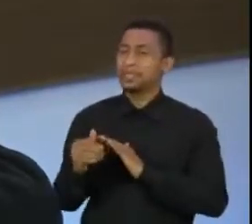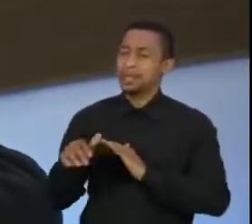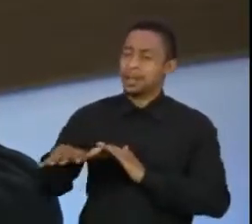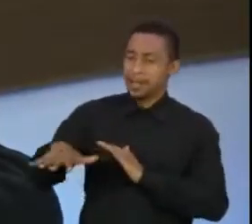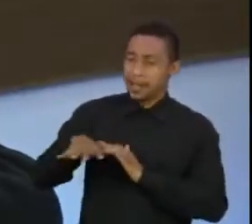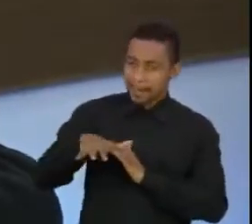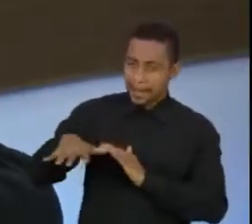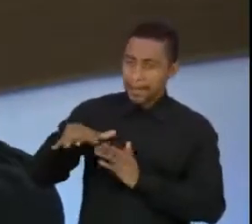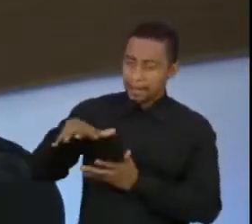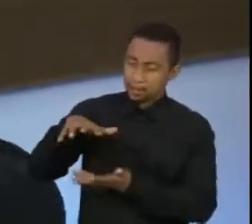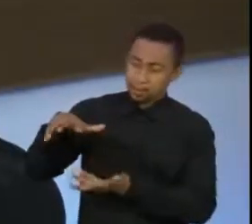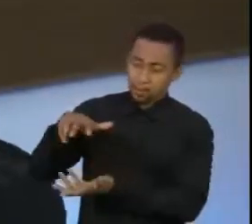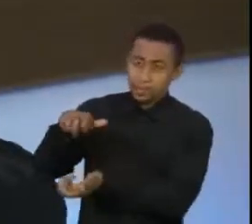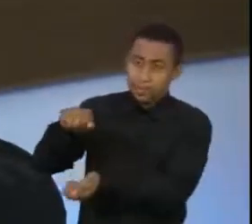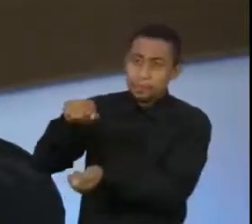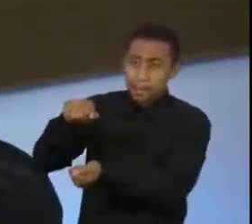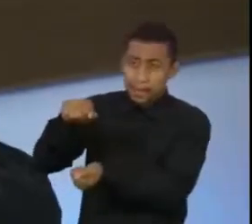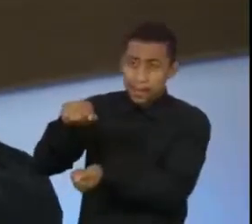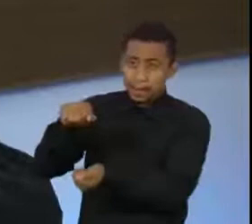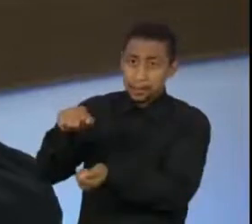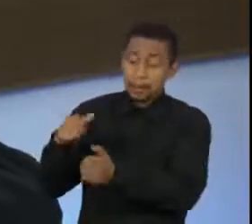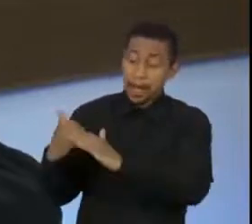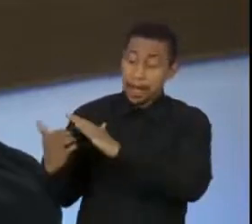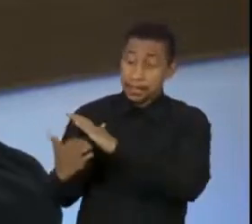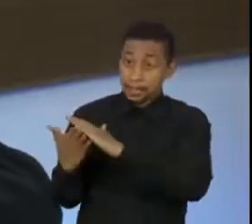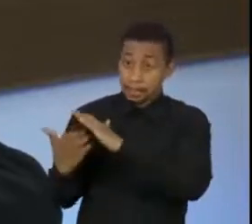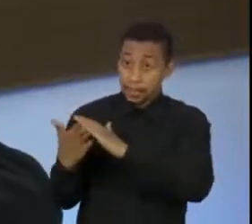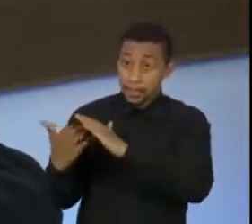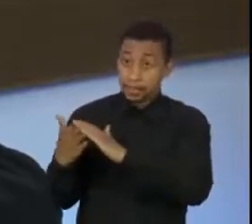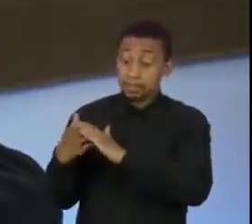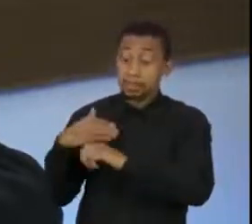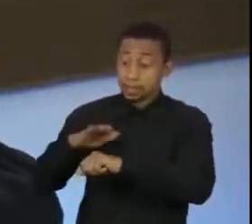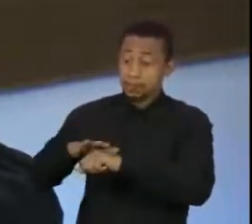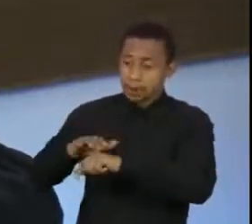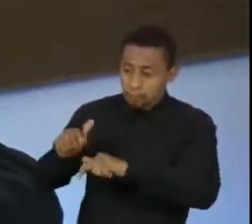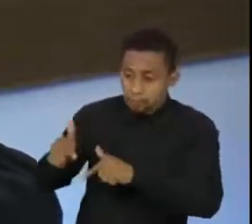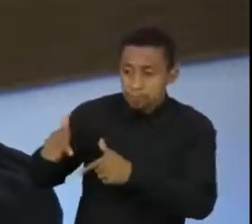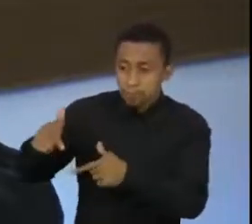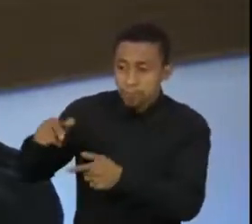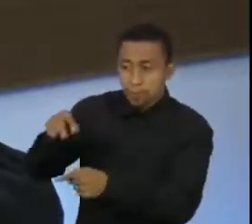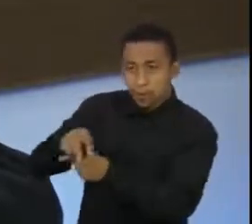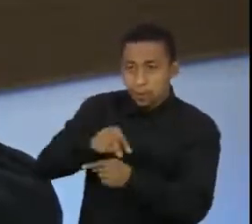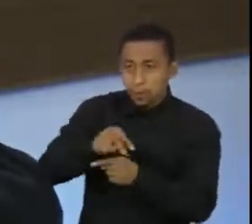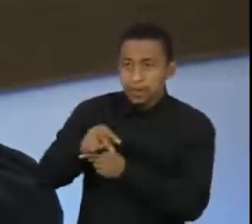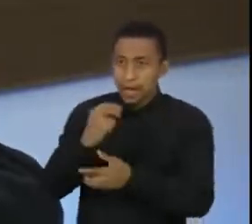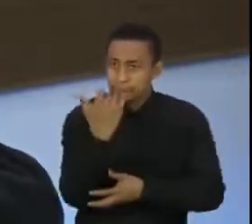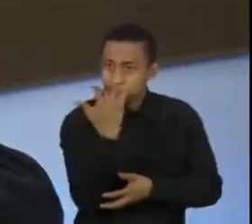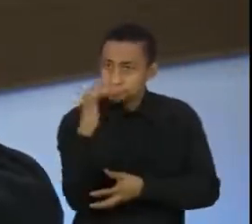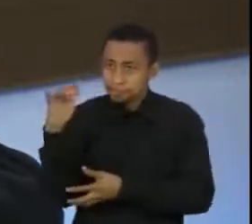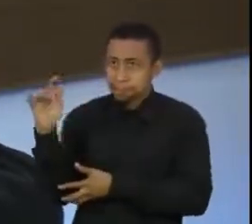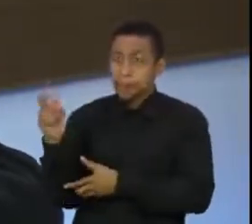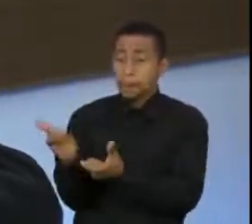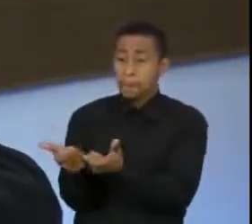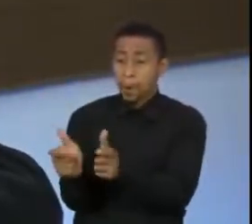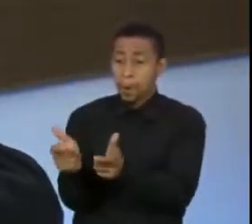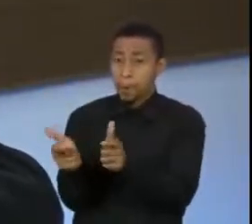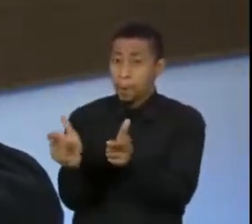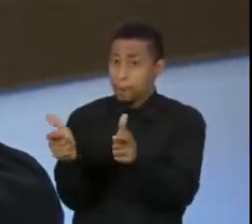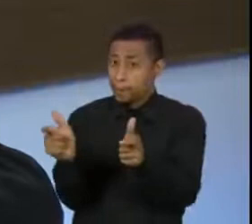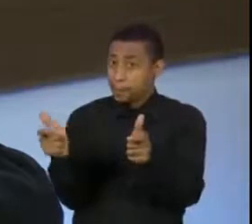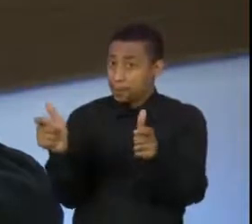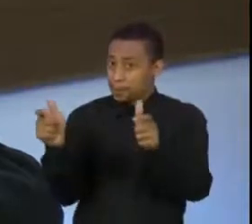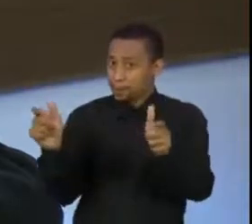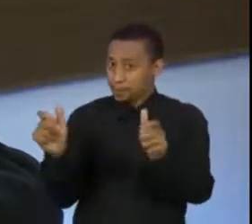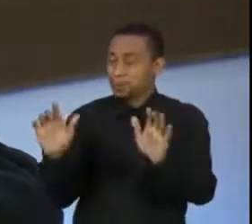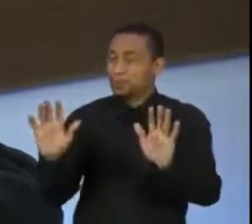sustentabilidade empresarial, ele vem crescendo exponencialmente. A questão socioambiental, ela está no centro